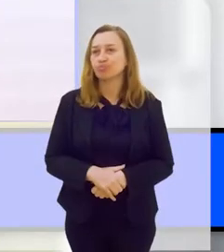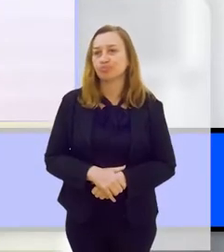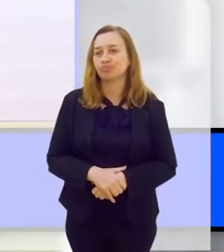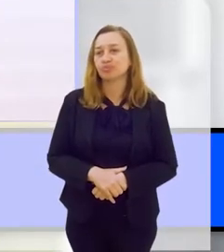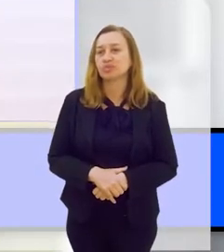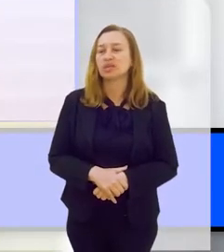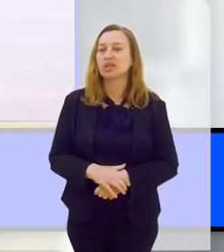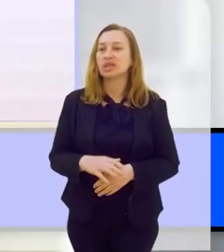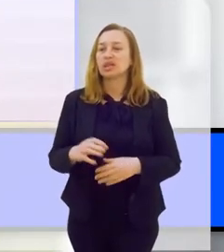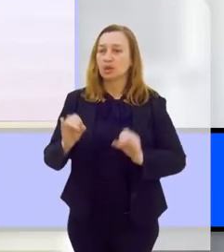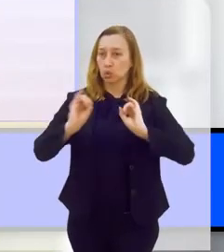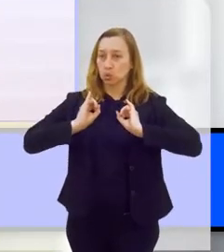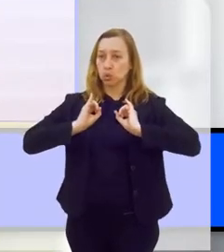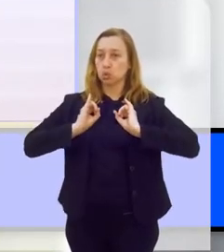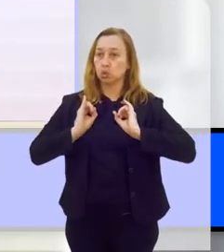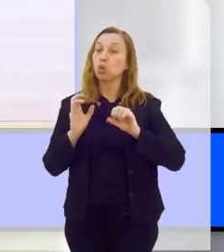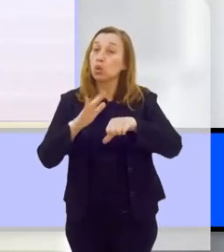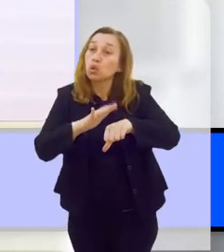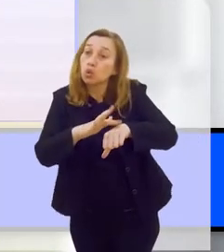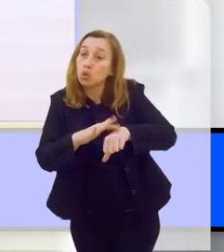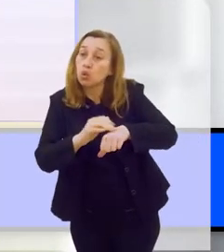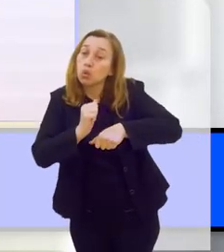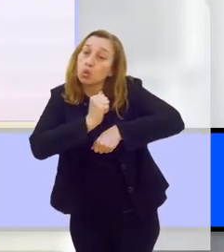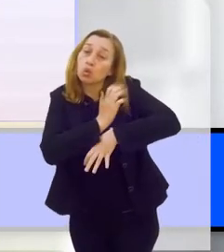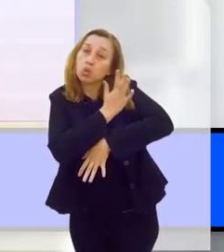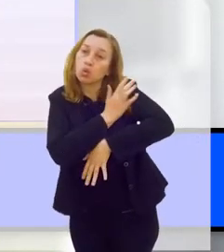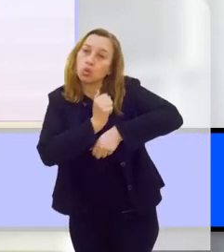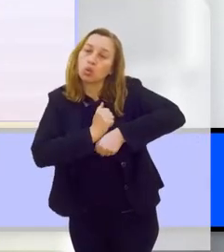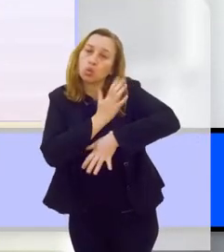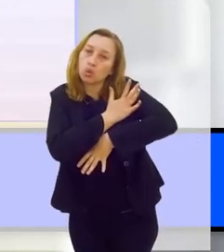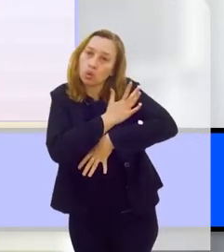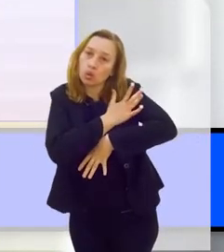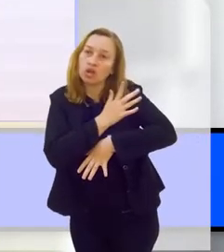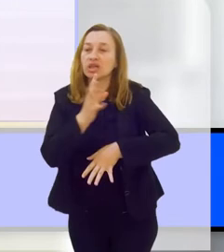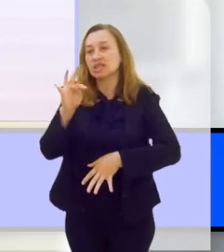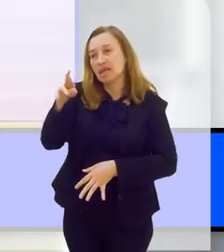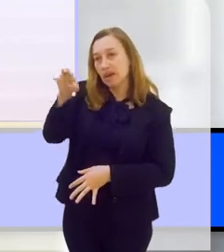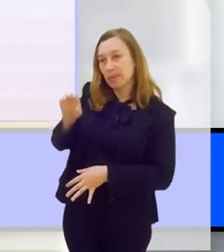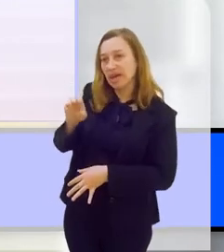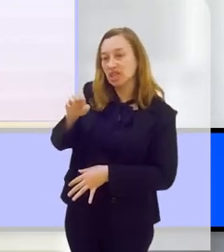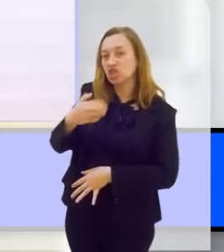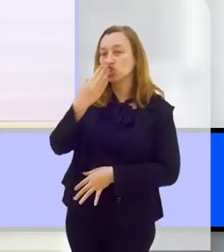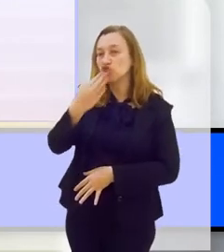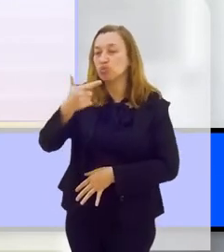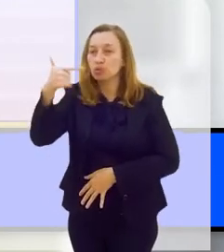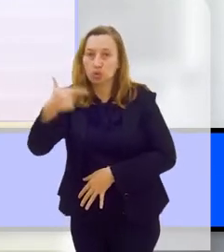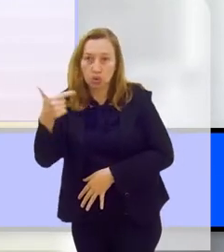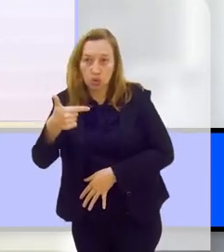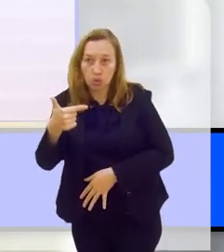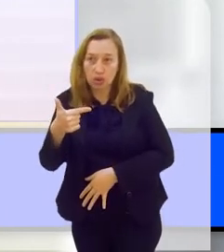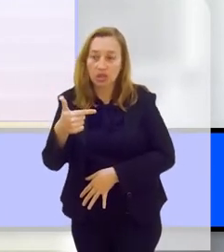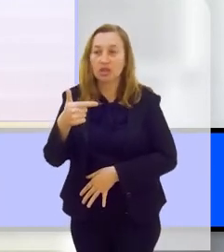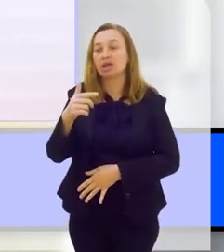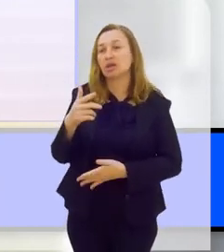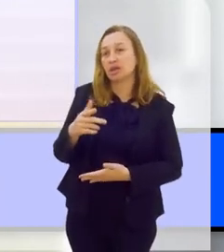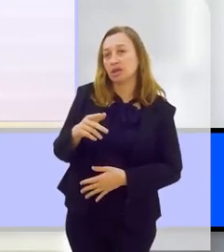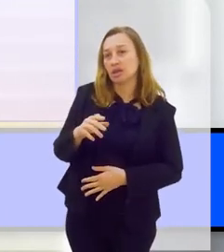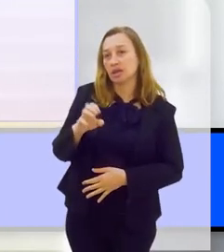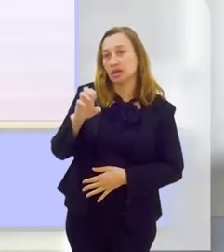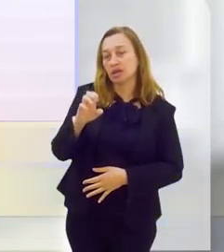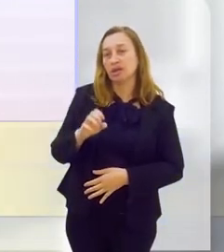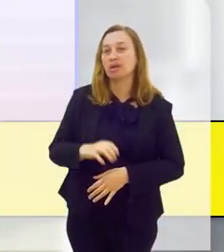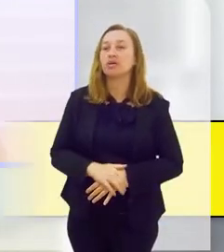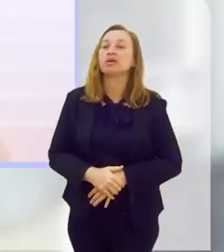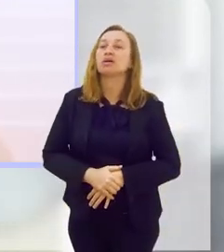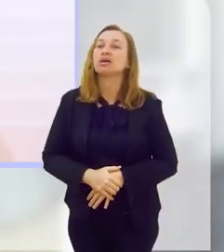Bom, sedentarismo hoje é causa de doenças cardiovasculares. De diabetes tipo 2, dislipidemia,